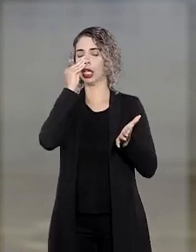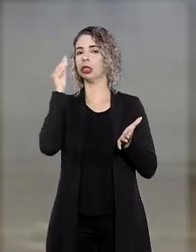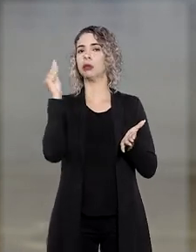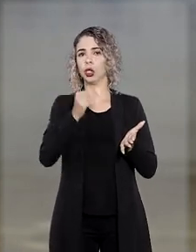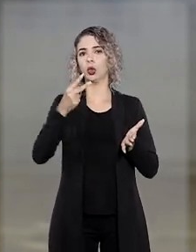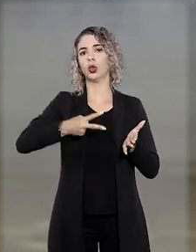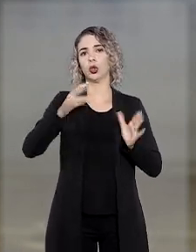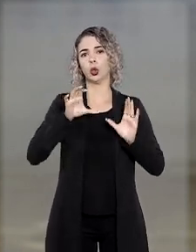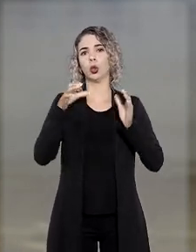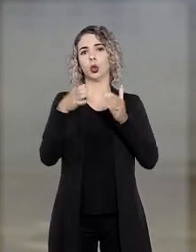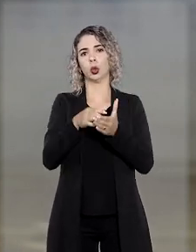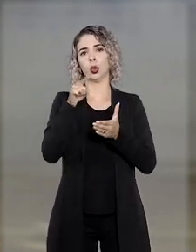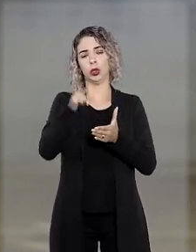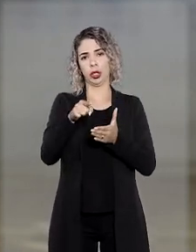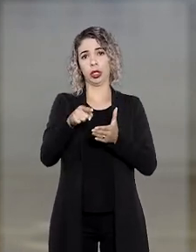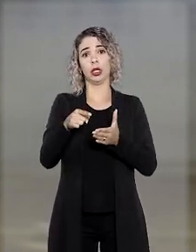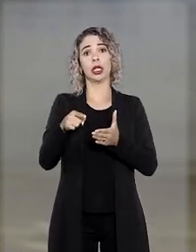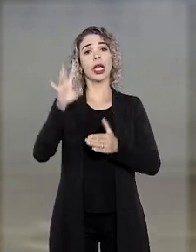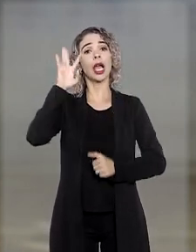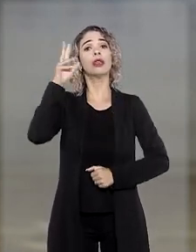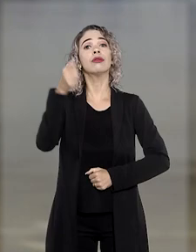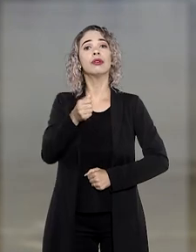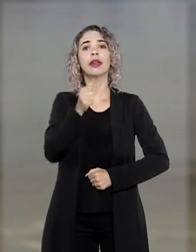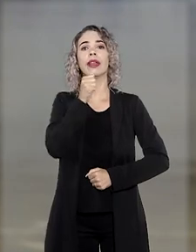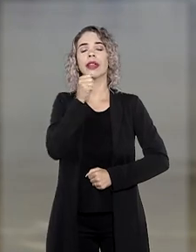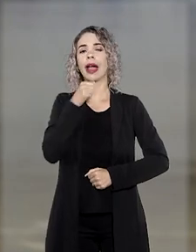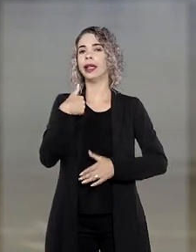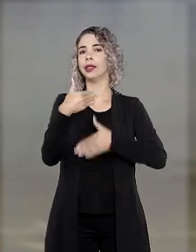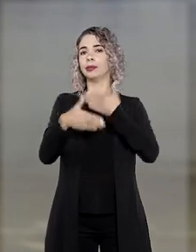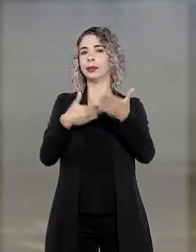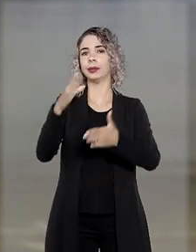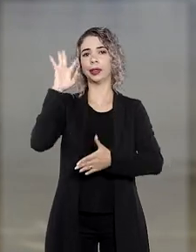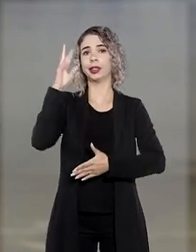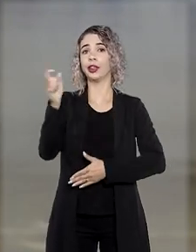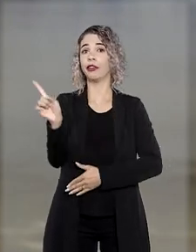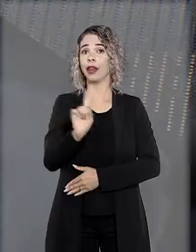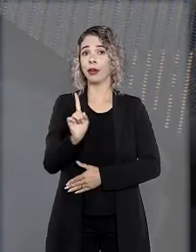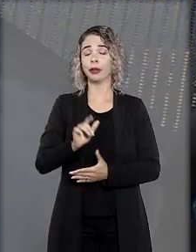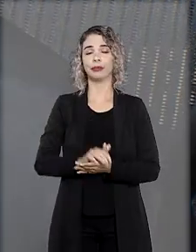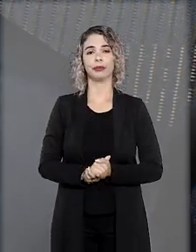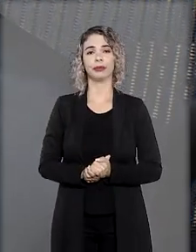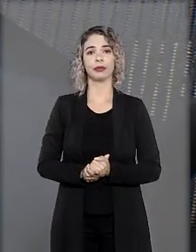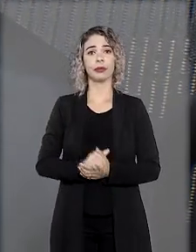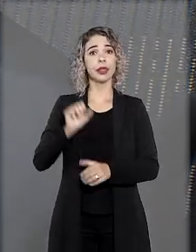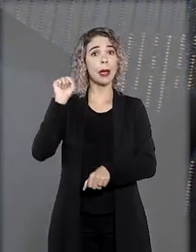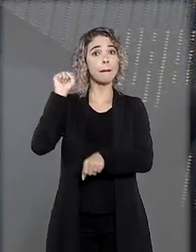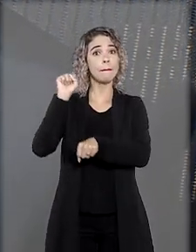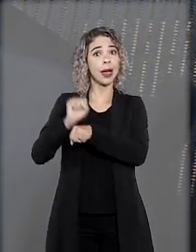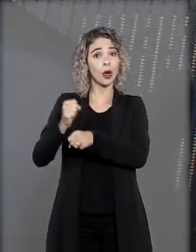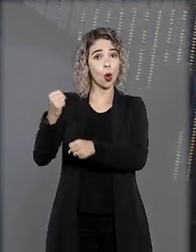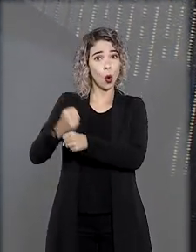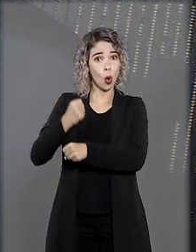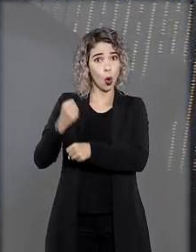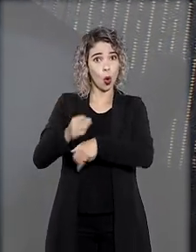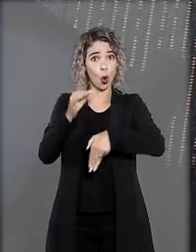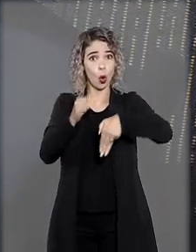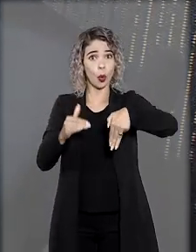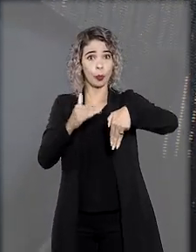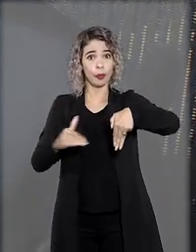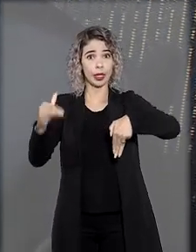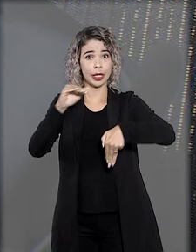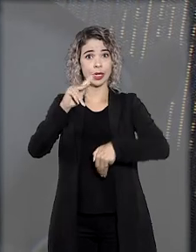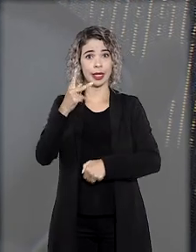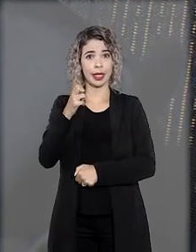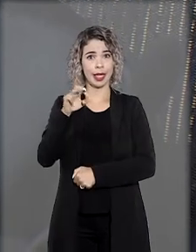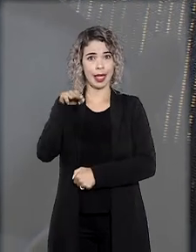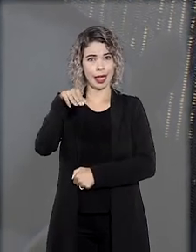rejeitado pela segunda turma do STJ em decisão que ainda não transitou em julgado. Ao determinar a suspensão das obras, o ministro Herman